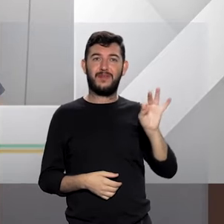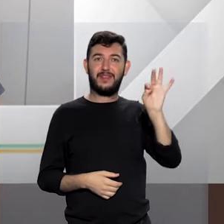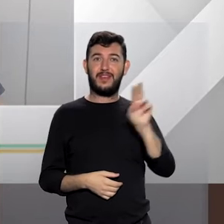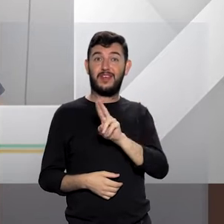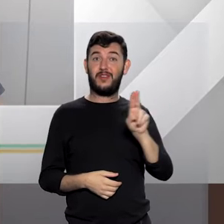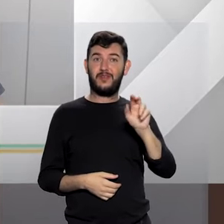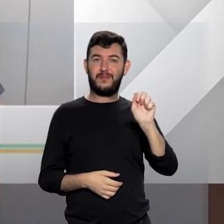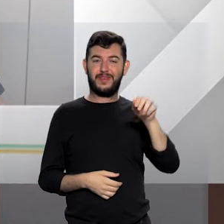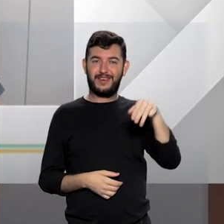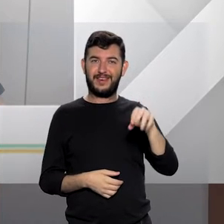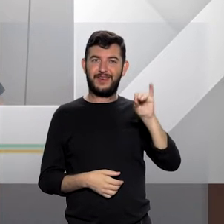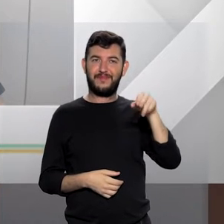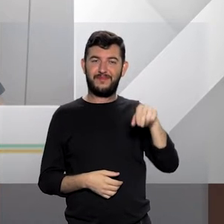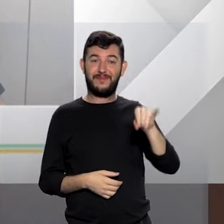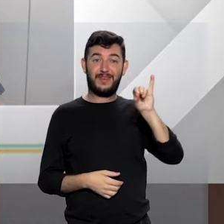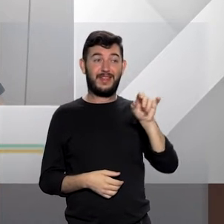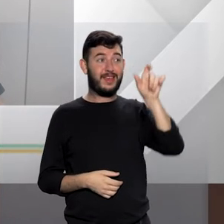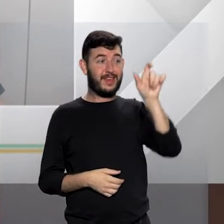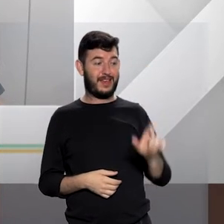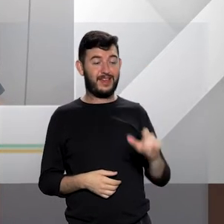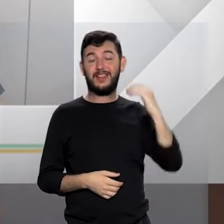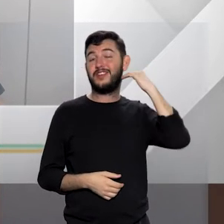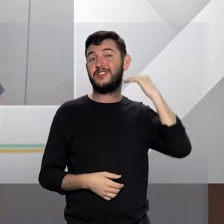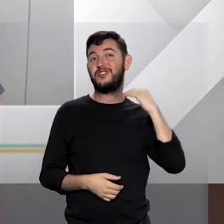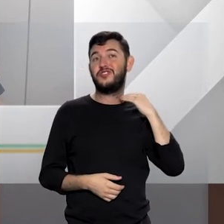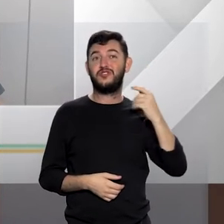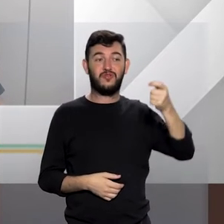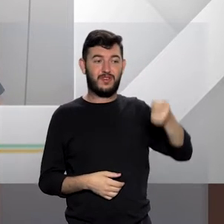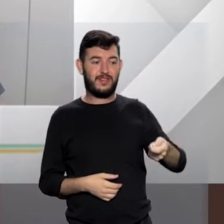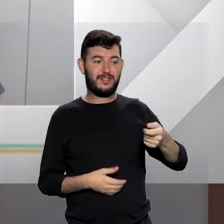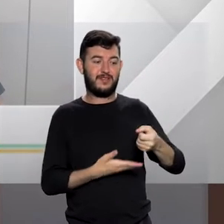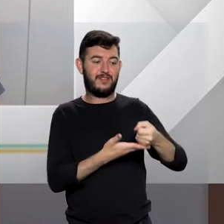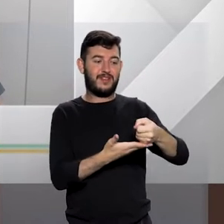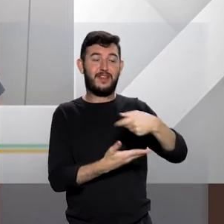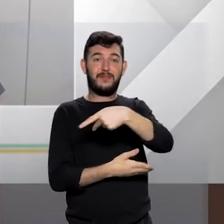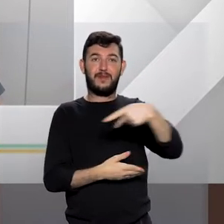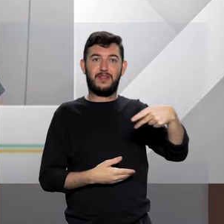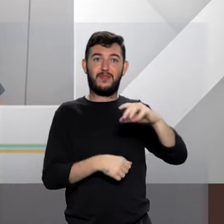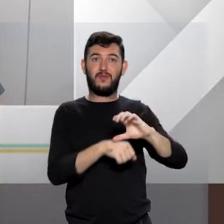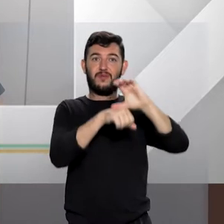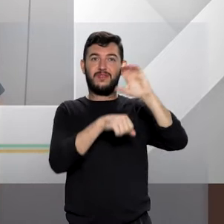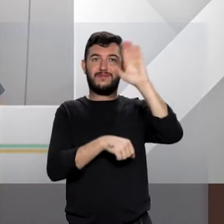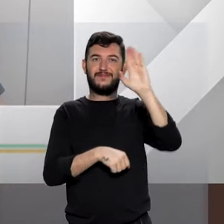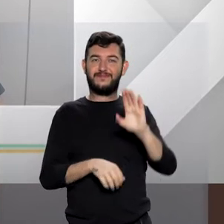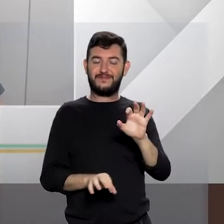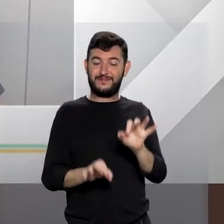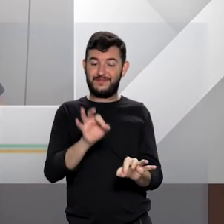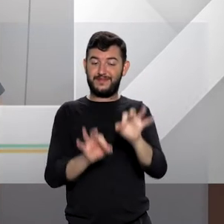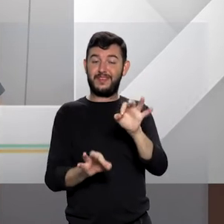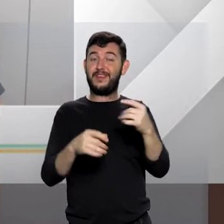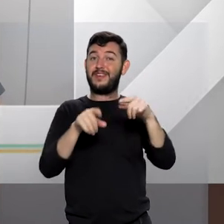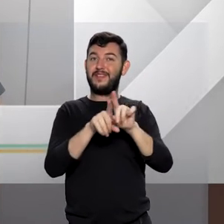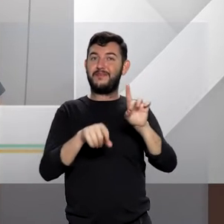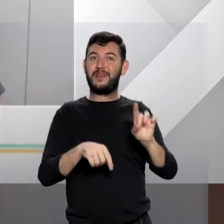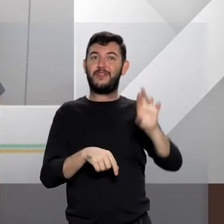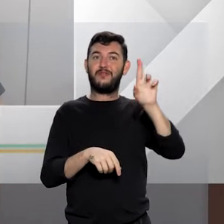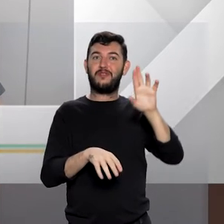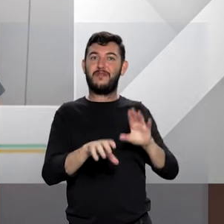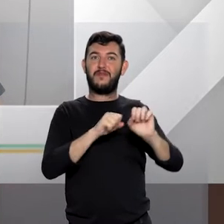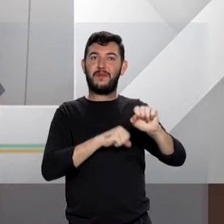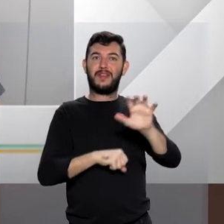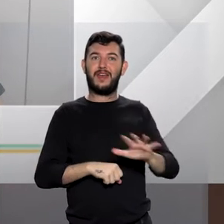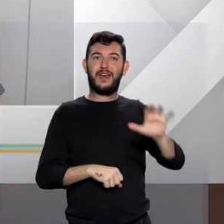Haddad. Atualmente é juiz auxiliar da presidência do Conselho Nacional de Justiça. Também é doutora em processo